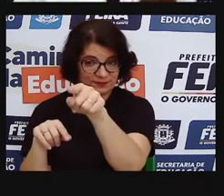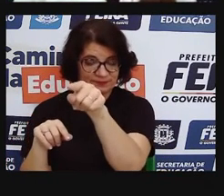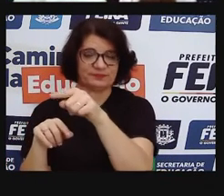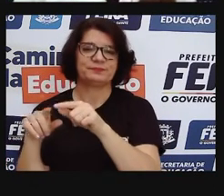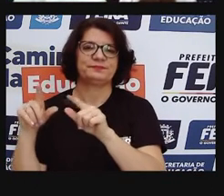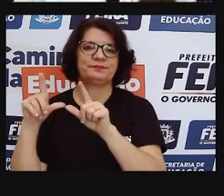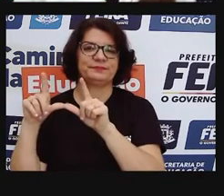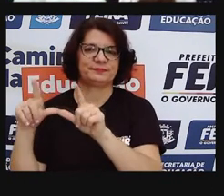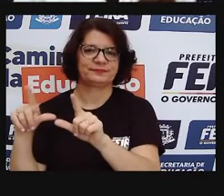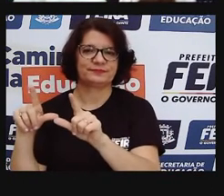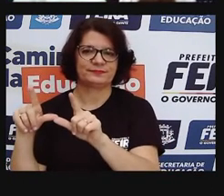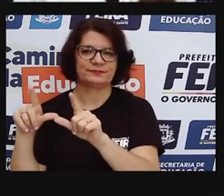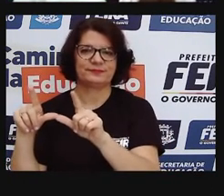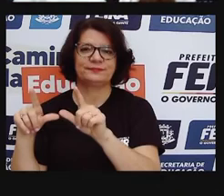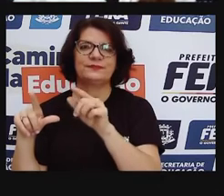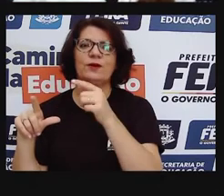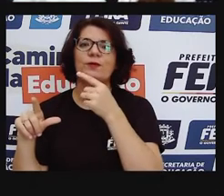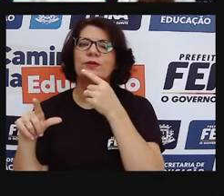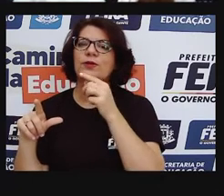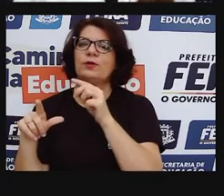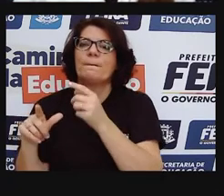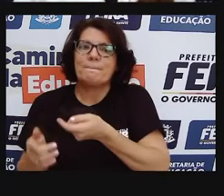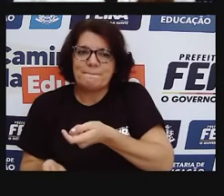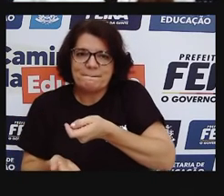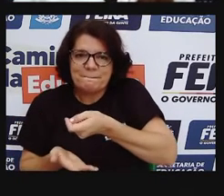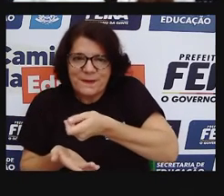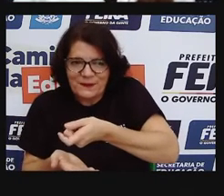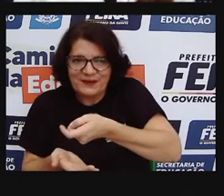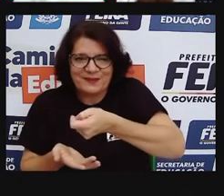Tem essa aqui que se chama bola de gude.